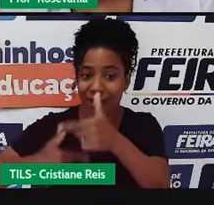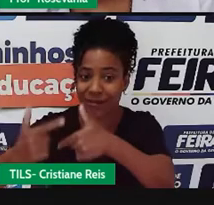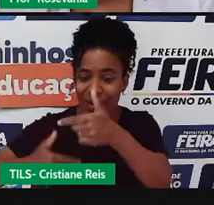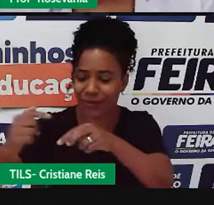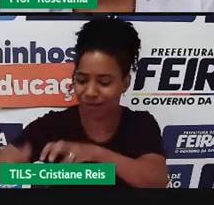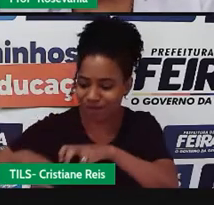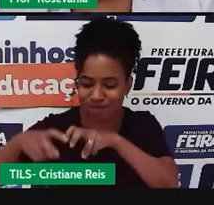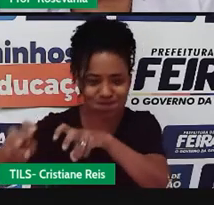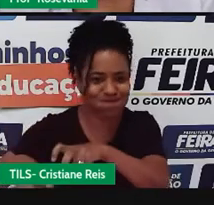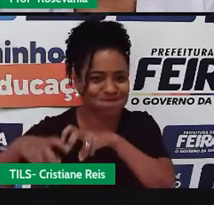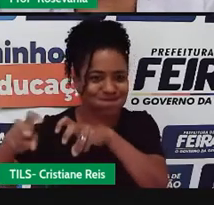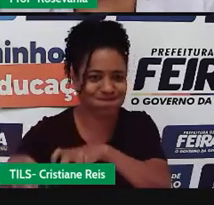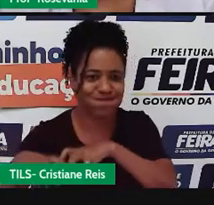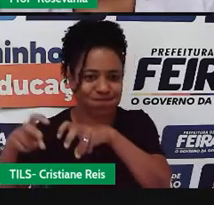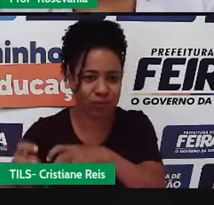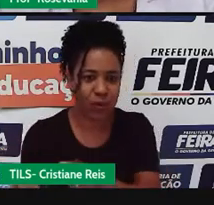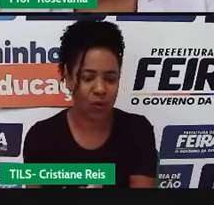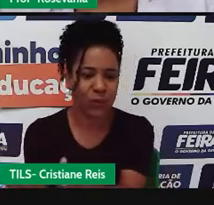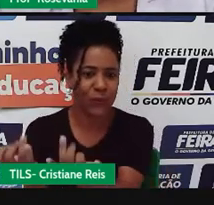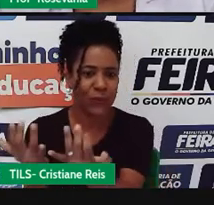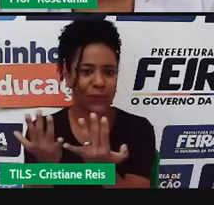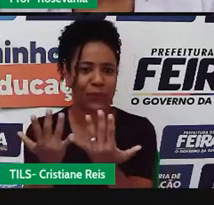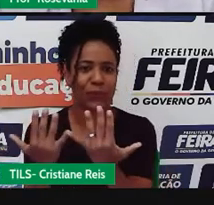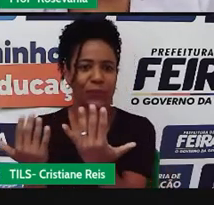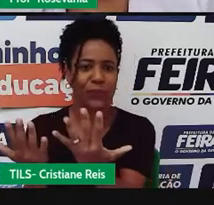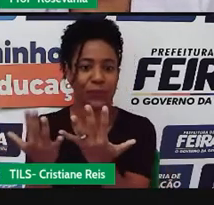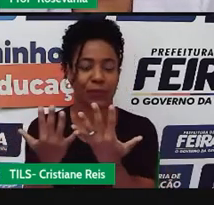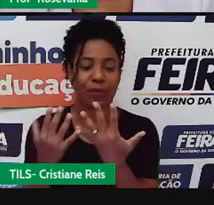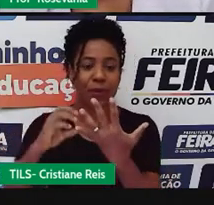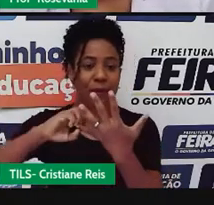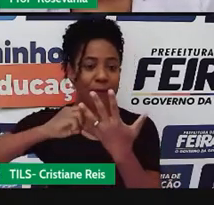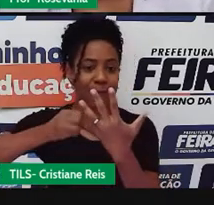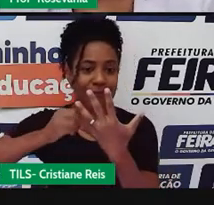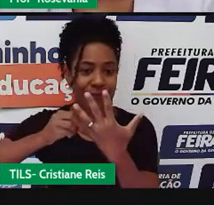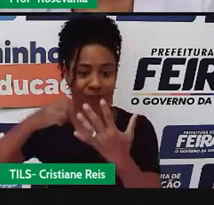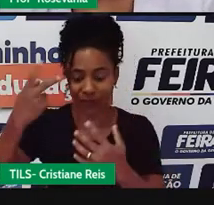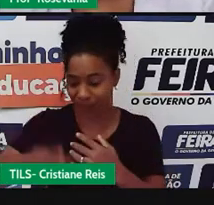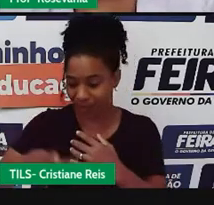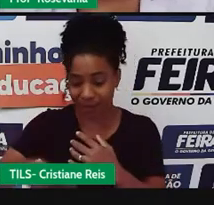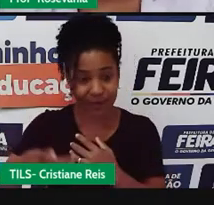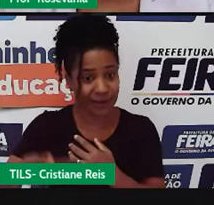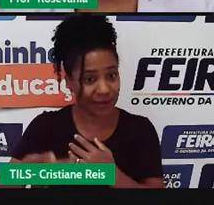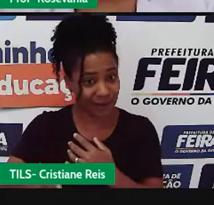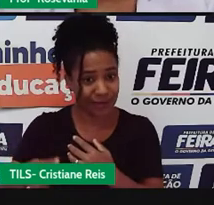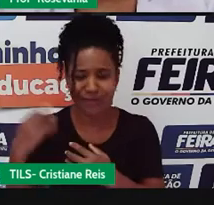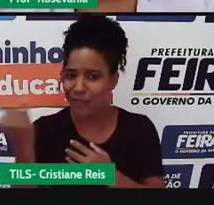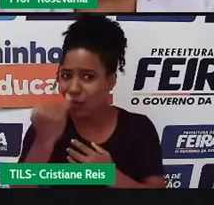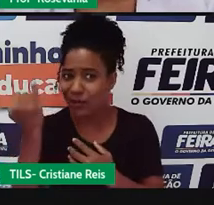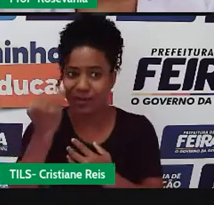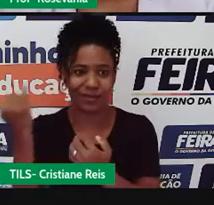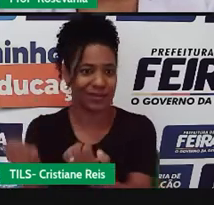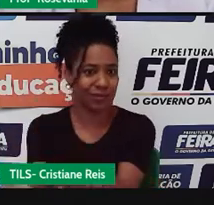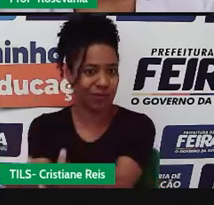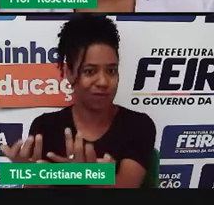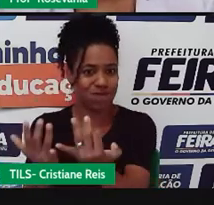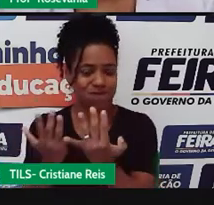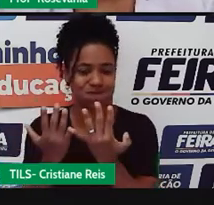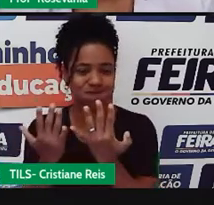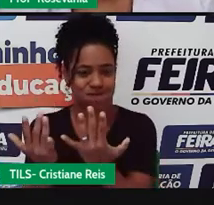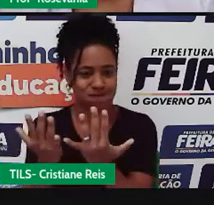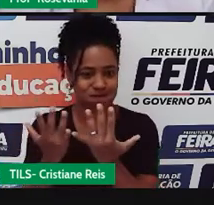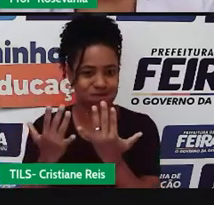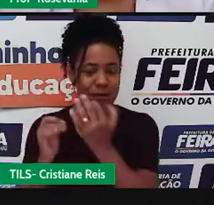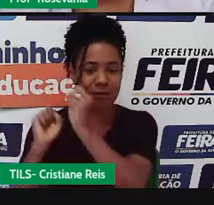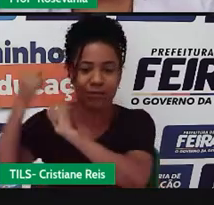no plantio da soja, né, que, né, que acomode pra gente aqui. Essas atividades agroindustriais, pelo potencial,